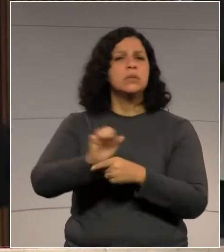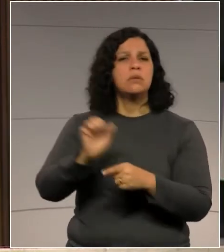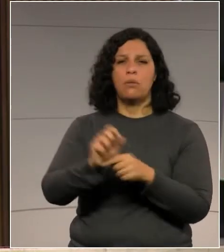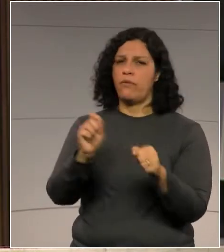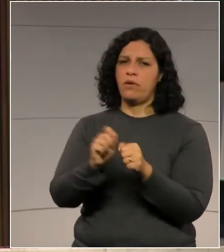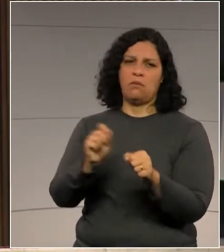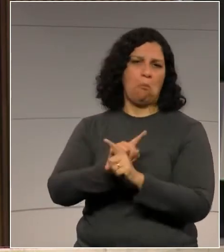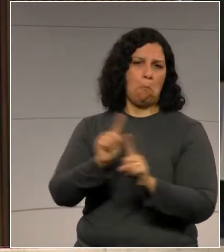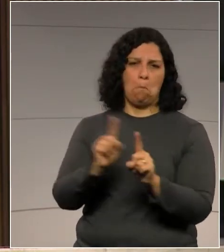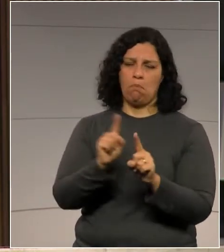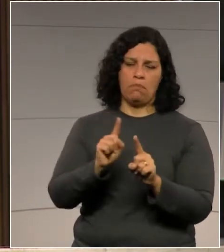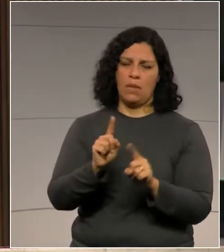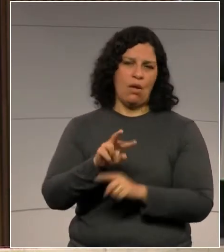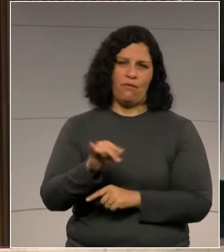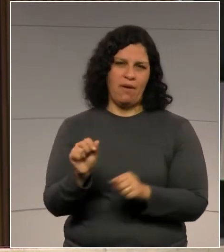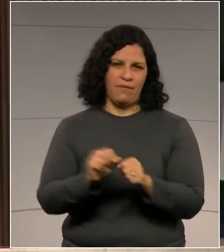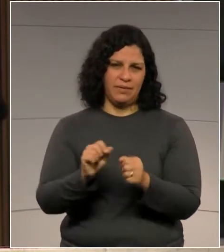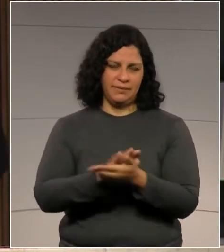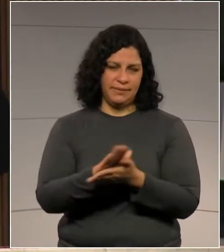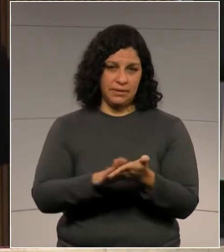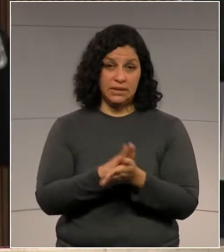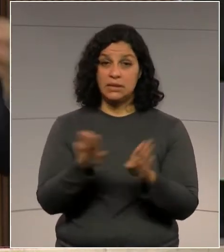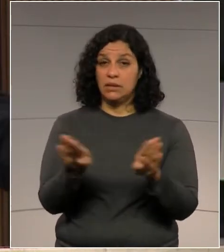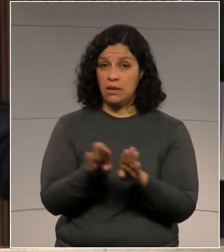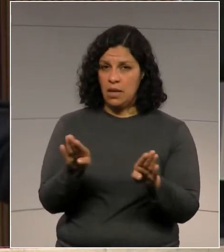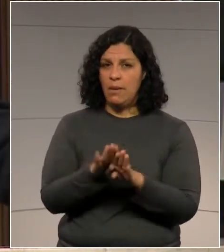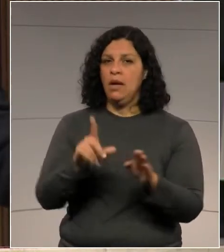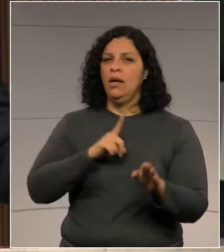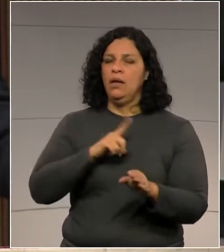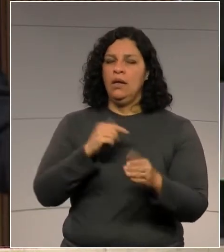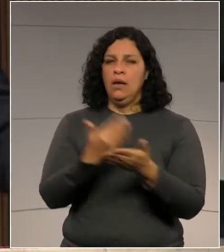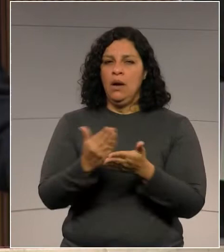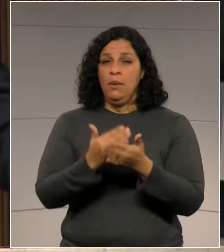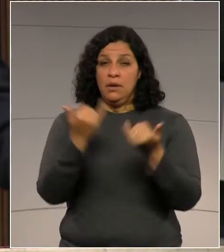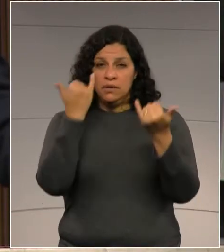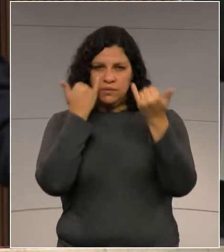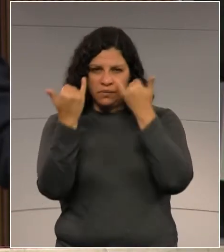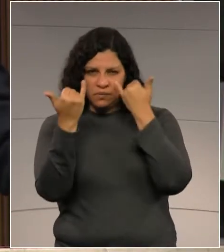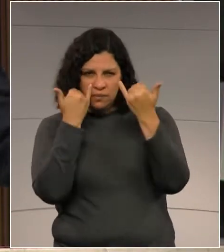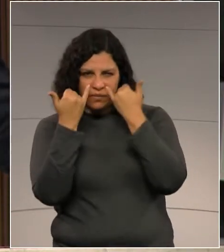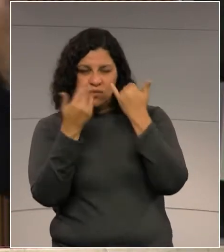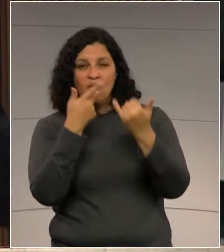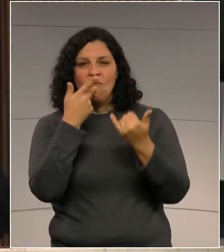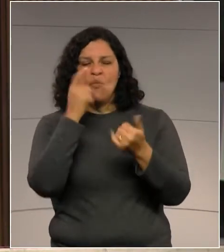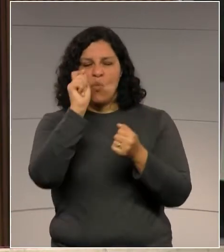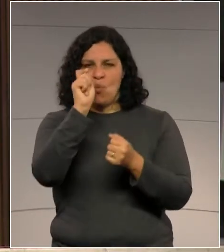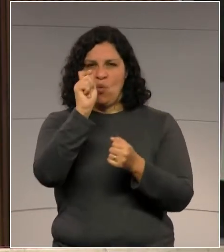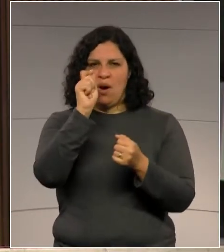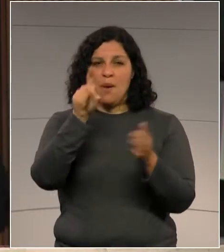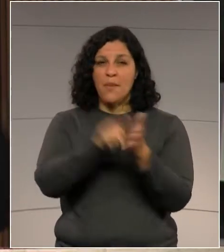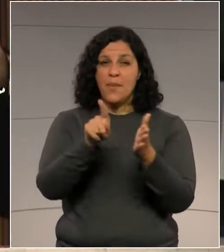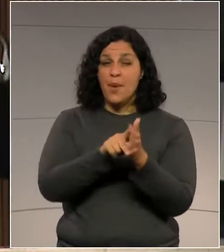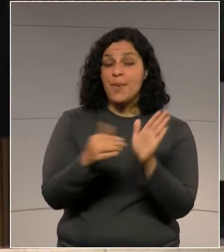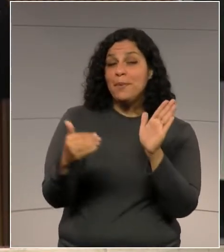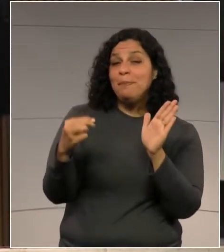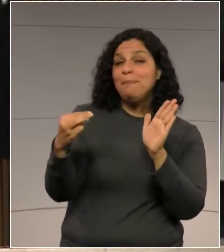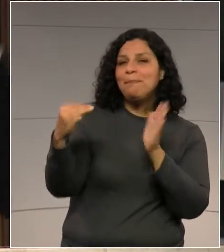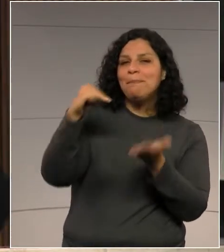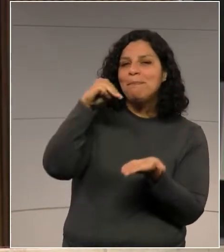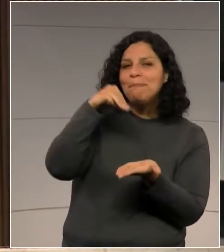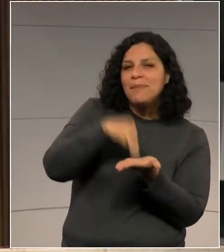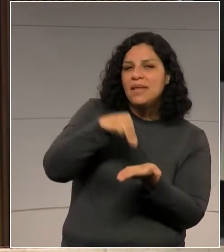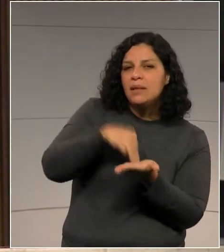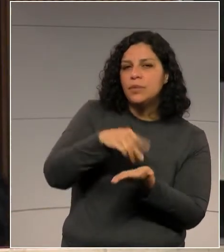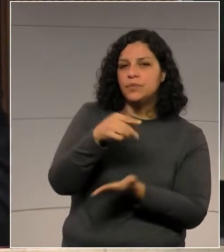Tem outra informação também, reproduzida, de que é obrigado, no mínimo, cobrar 14% do